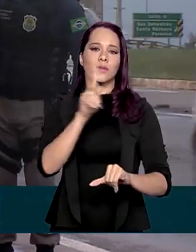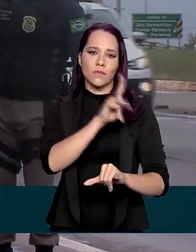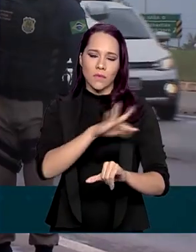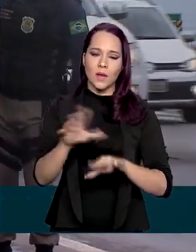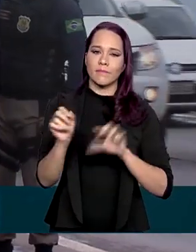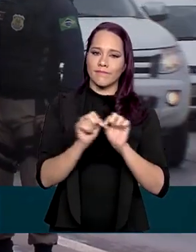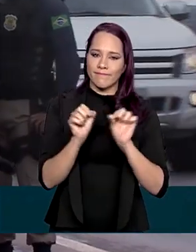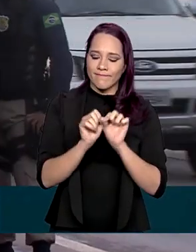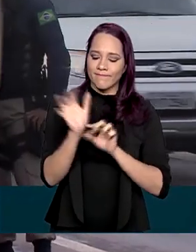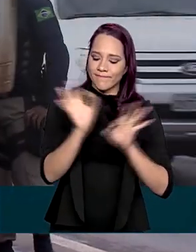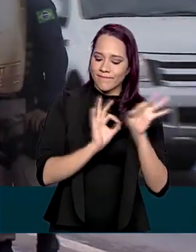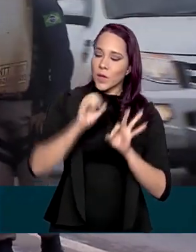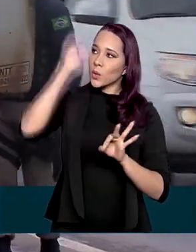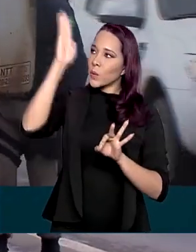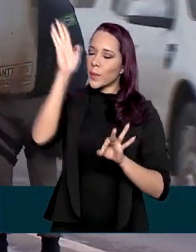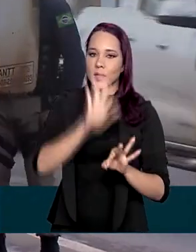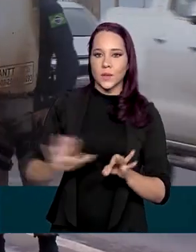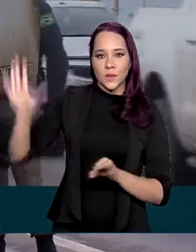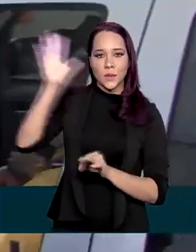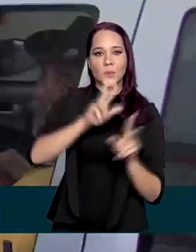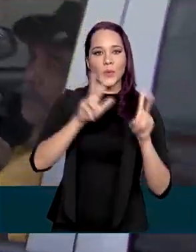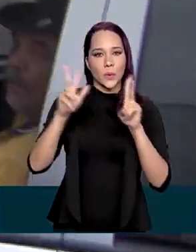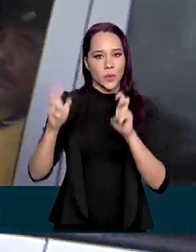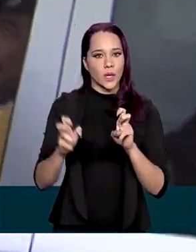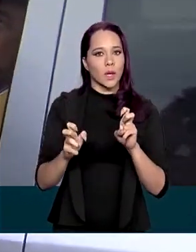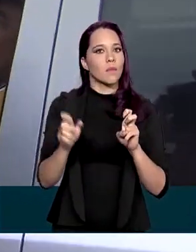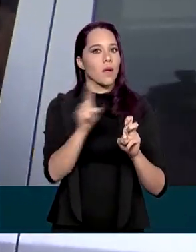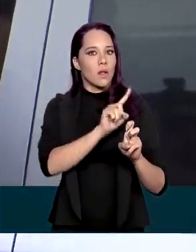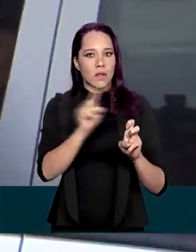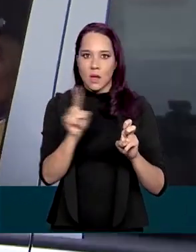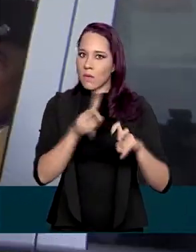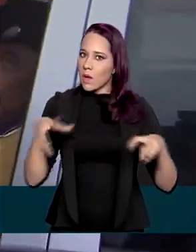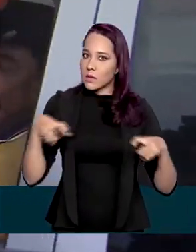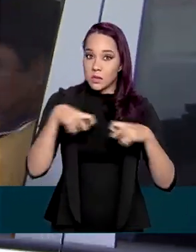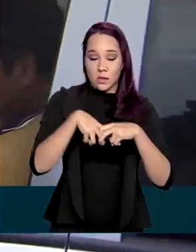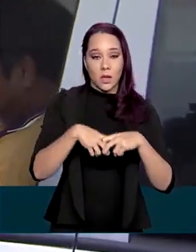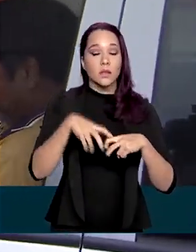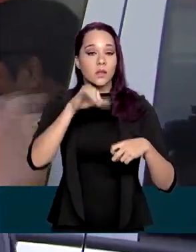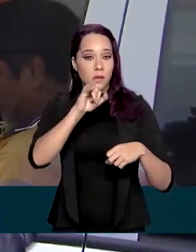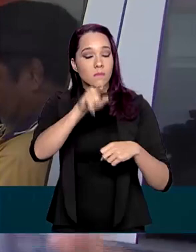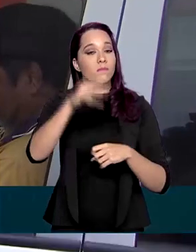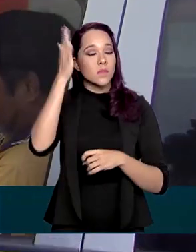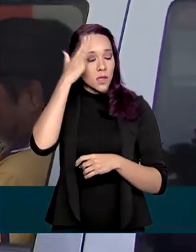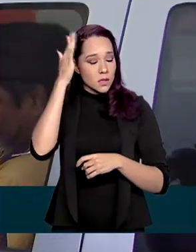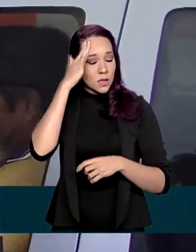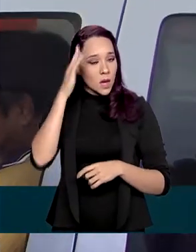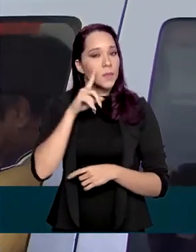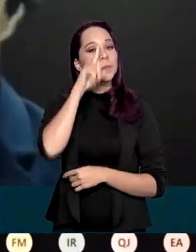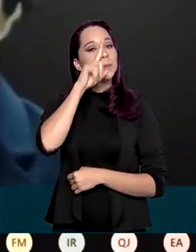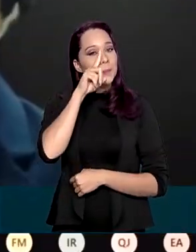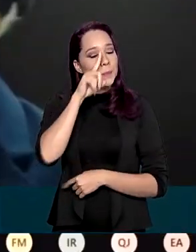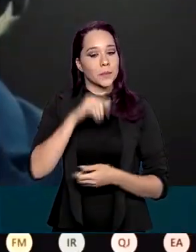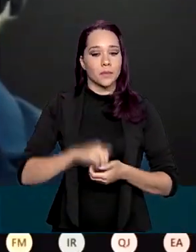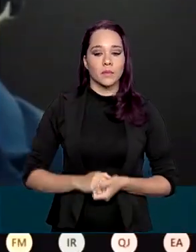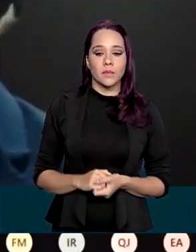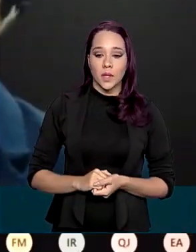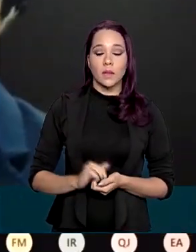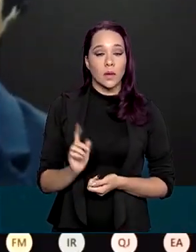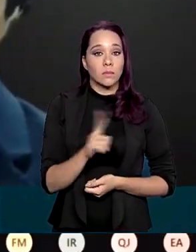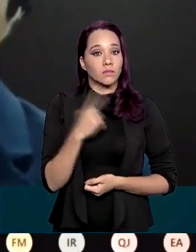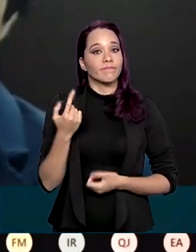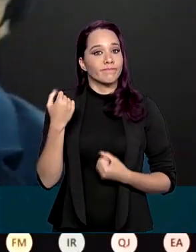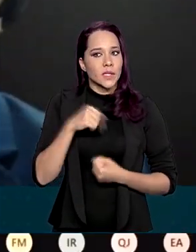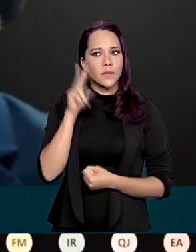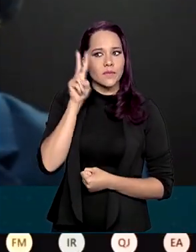realizada em todo o país com o tema Não é acidente se você sabe dos riscos. Nós temos que levar